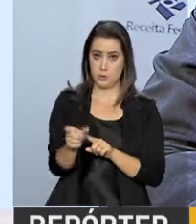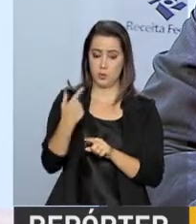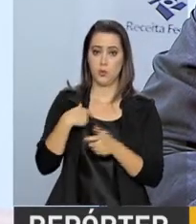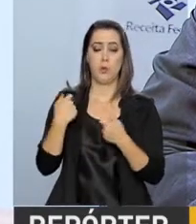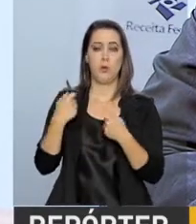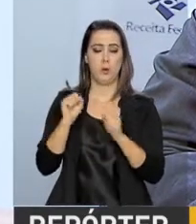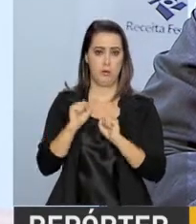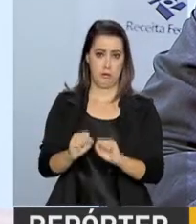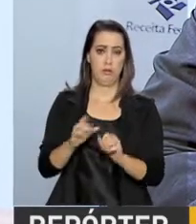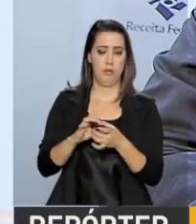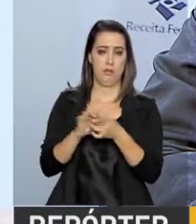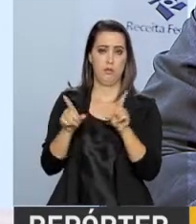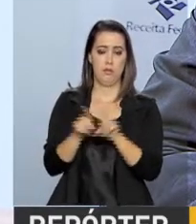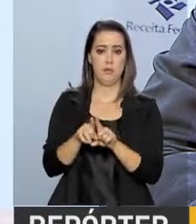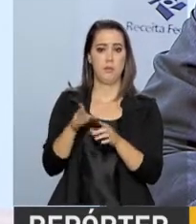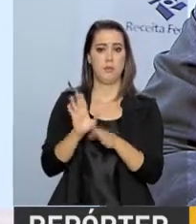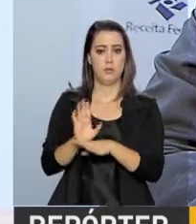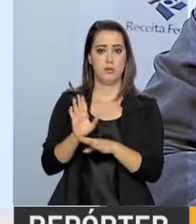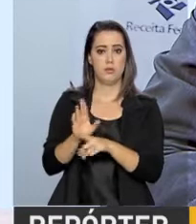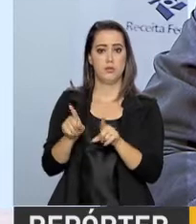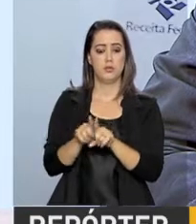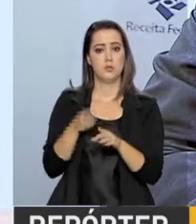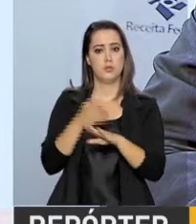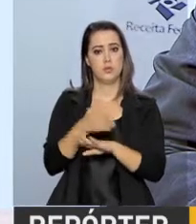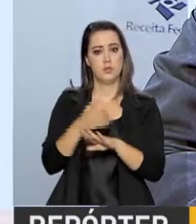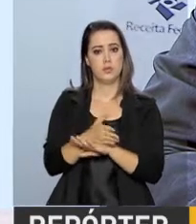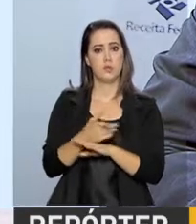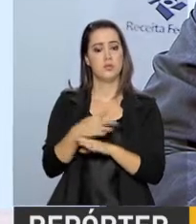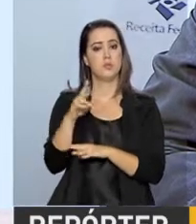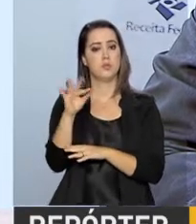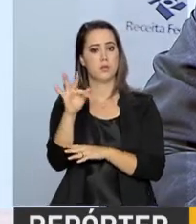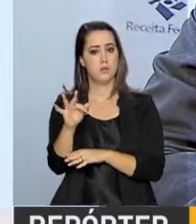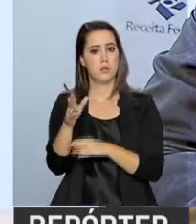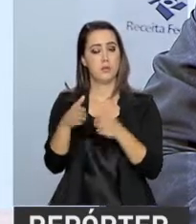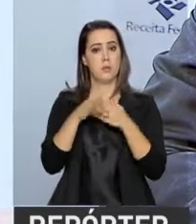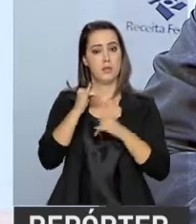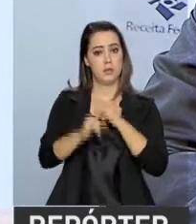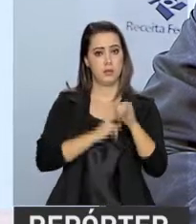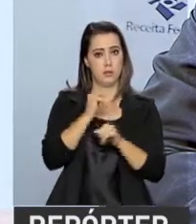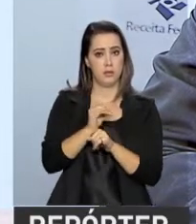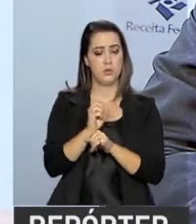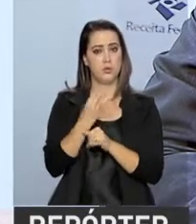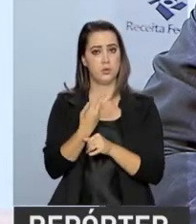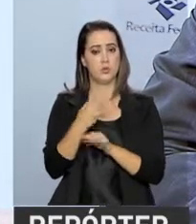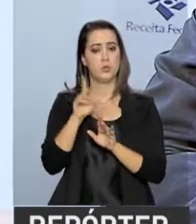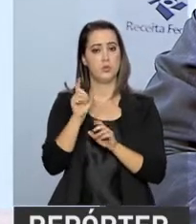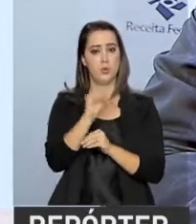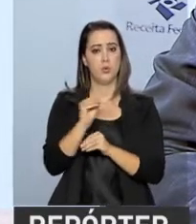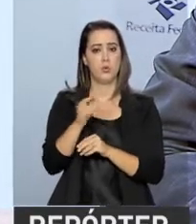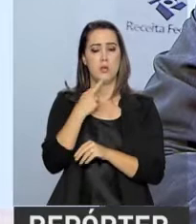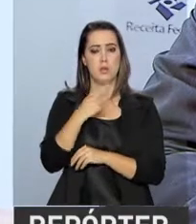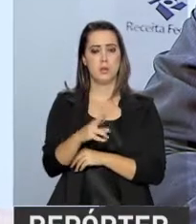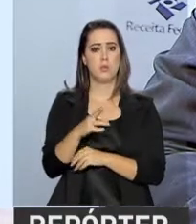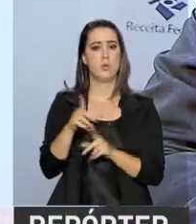uso ao benefício, que vai poder ter acesso ao serviço da Receita, por meio da internet, o atendimento e a sua resposta num